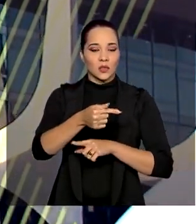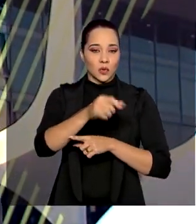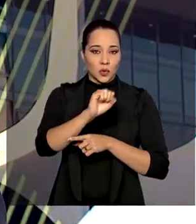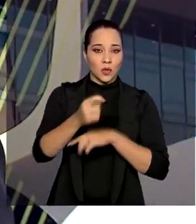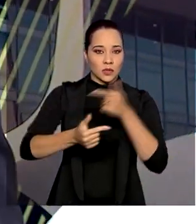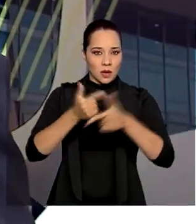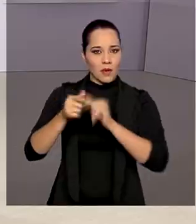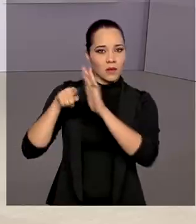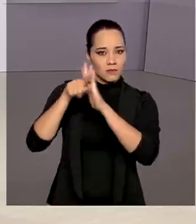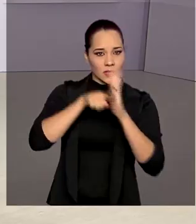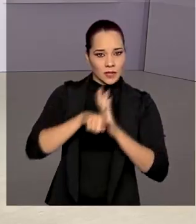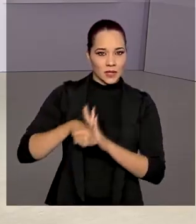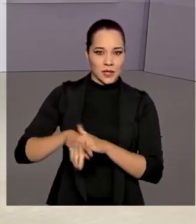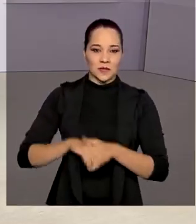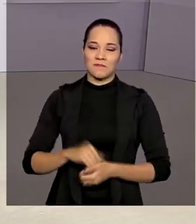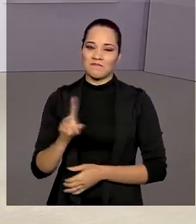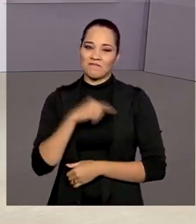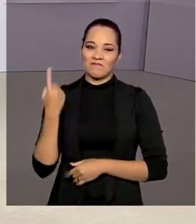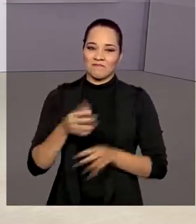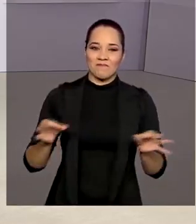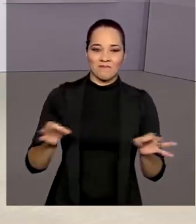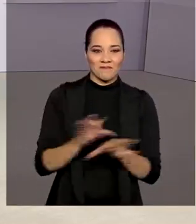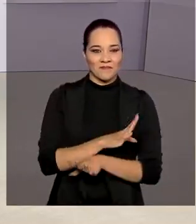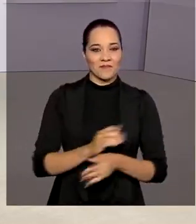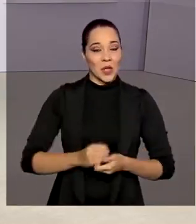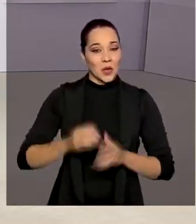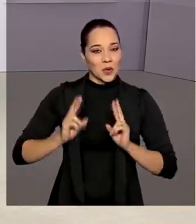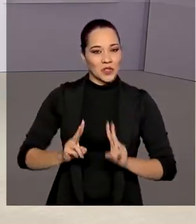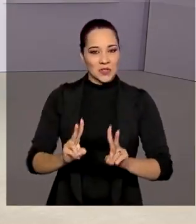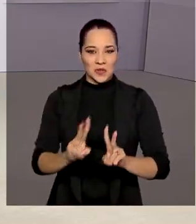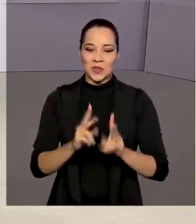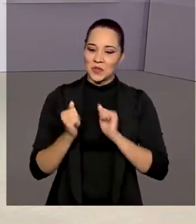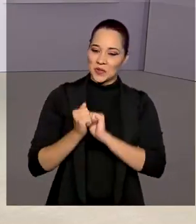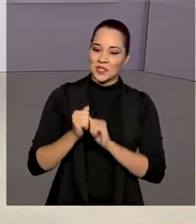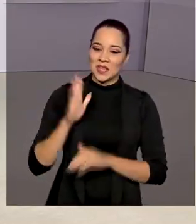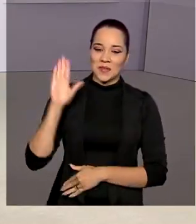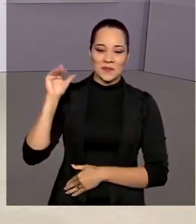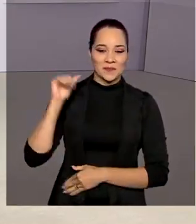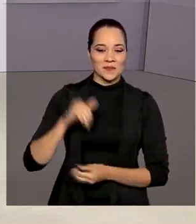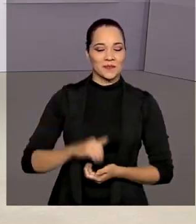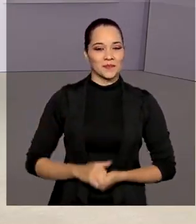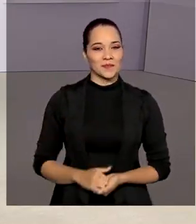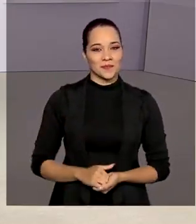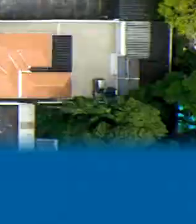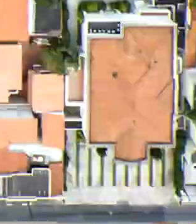pesquisadas. A gente fica por aqui. Continue com a gente. Até a próxima edição.